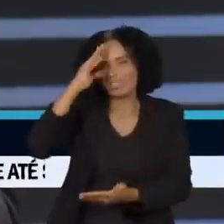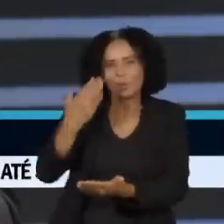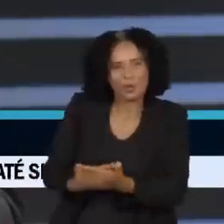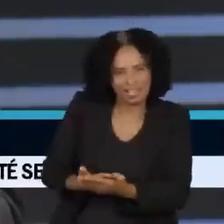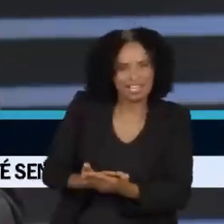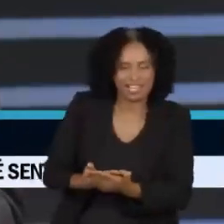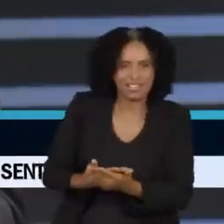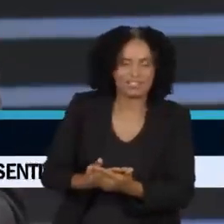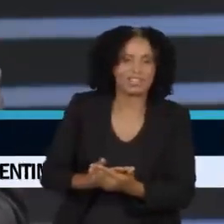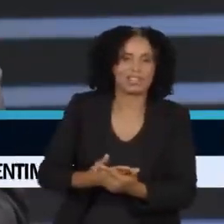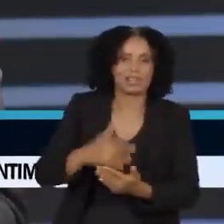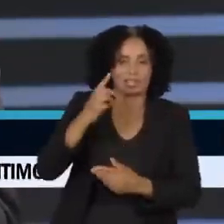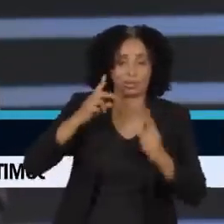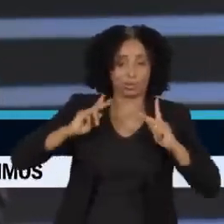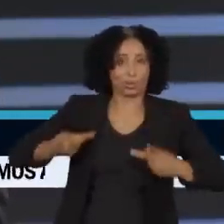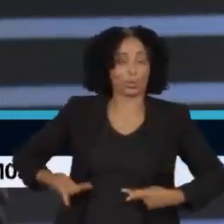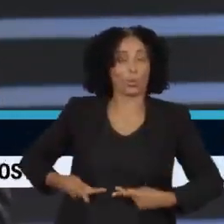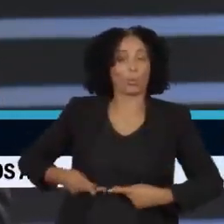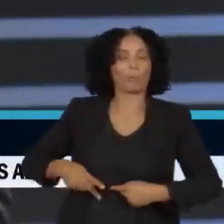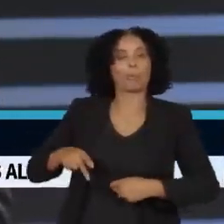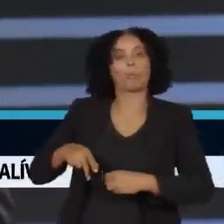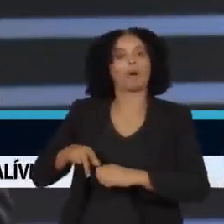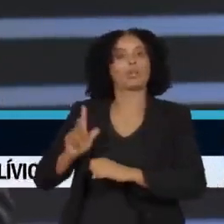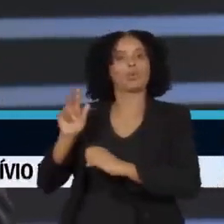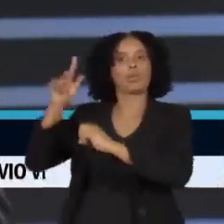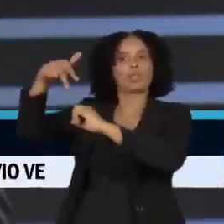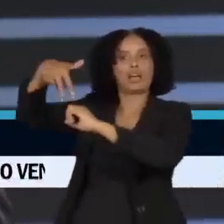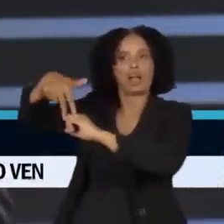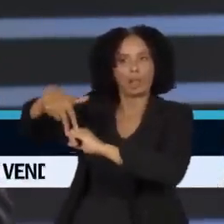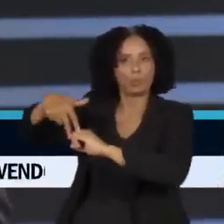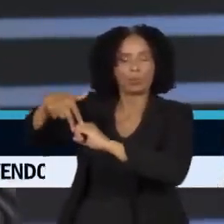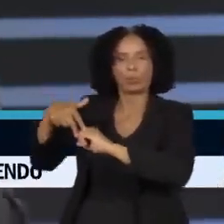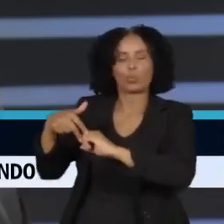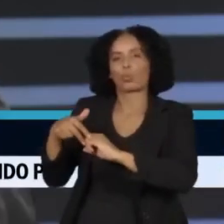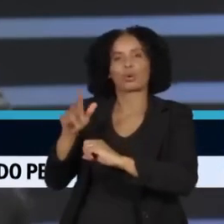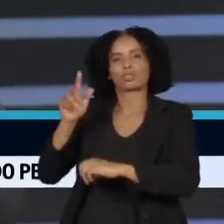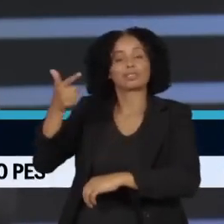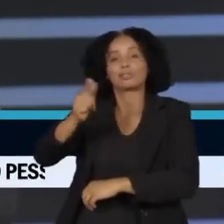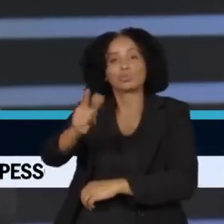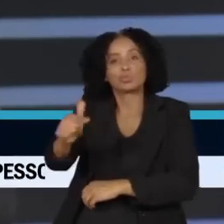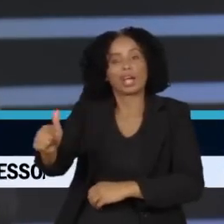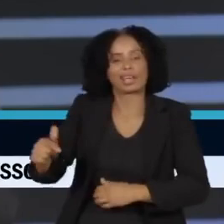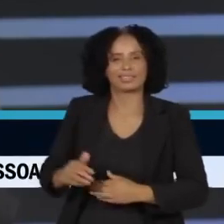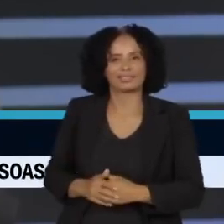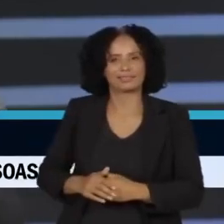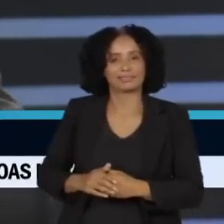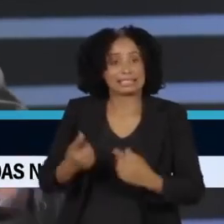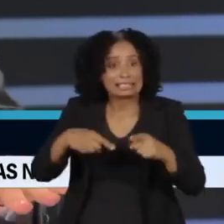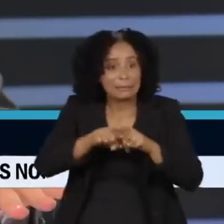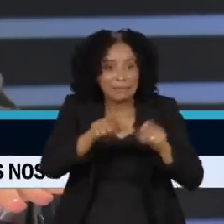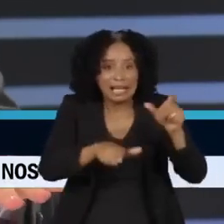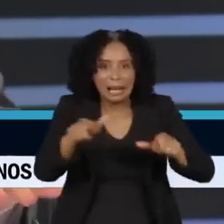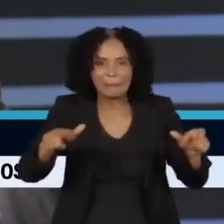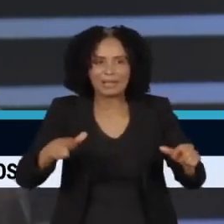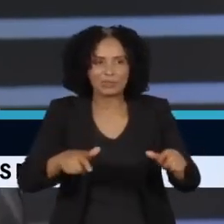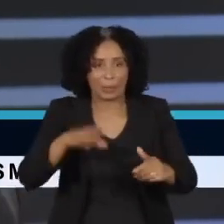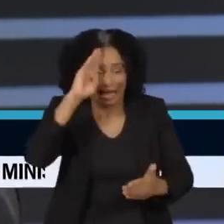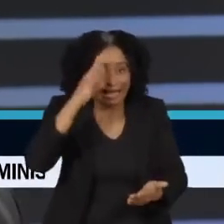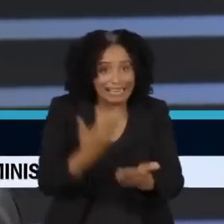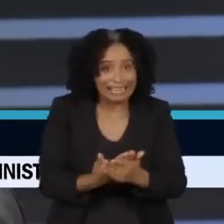7% dos brasileiros, segundo o Datafolha de 2019, acreditam que a Terra é plana. Ou seja, tem o formato de uma pizza.